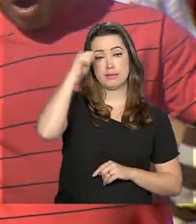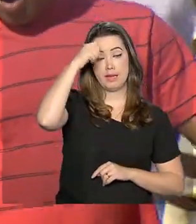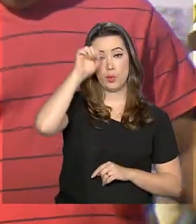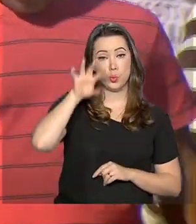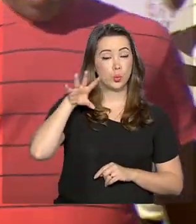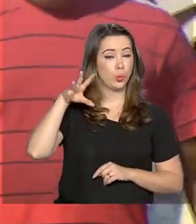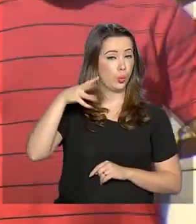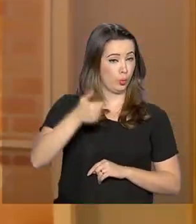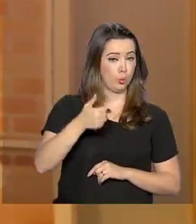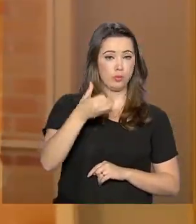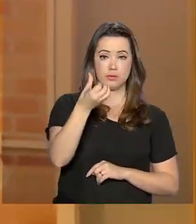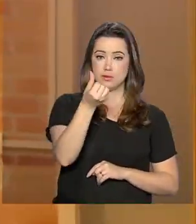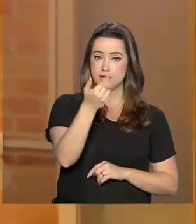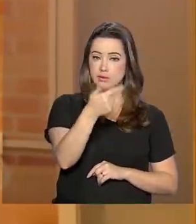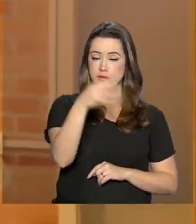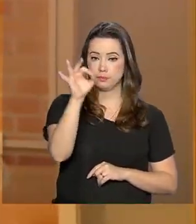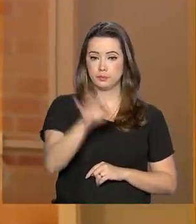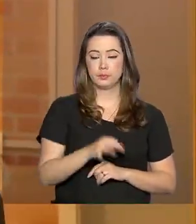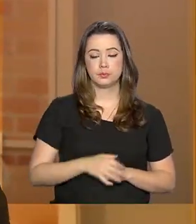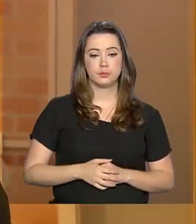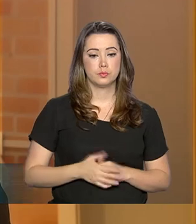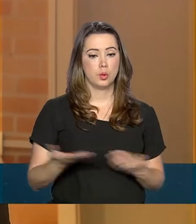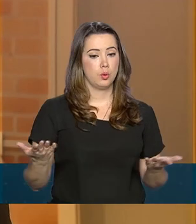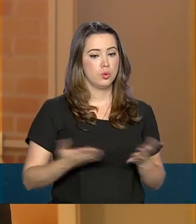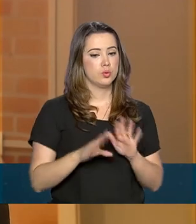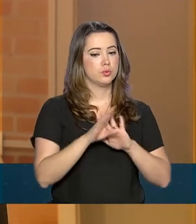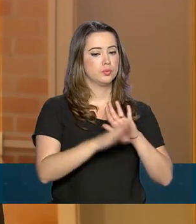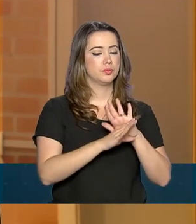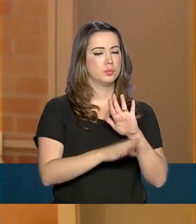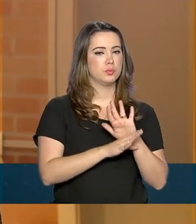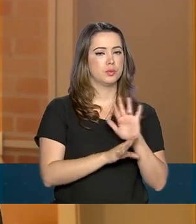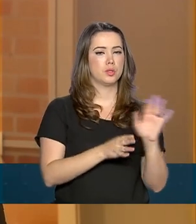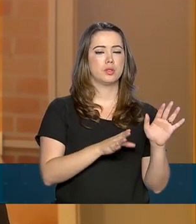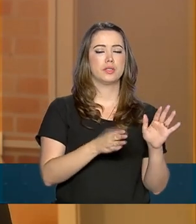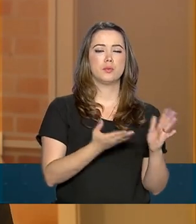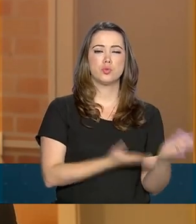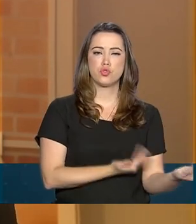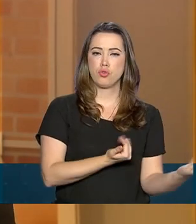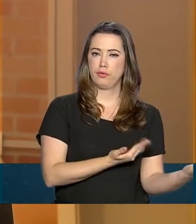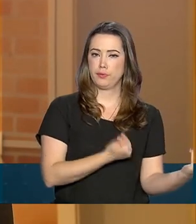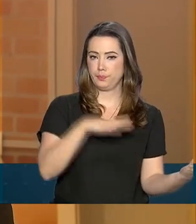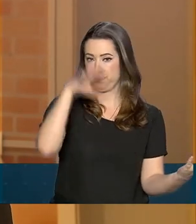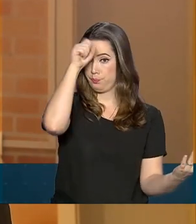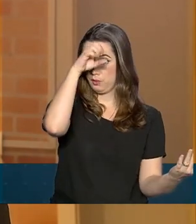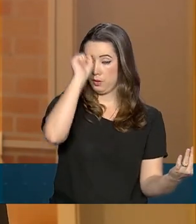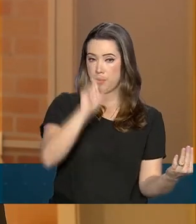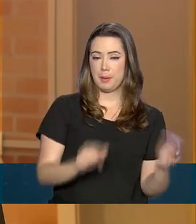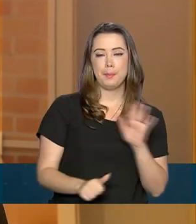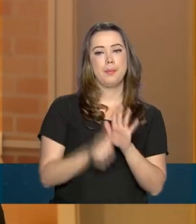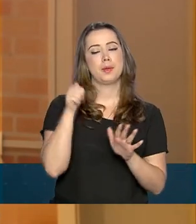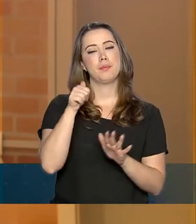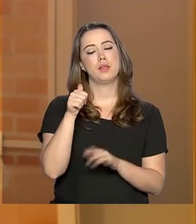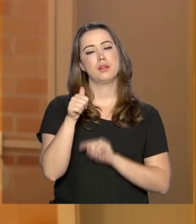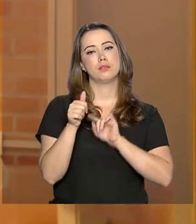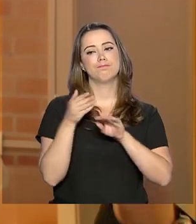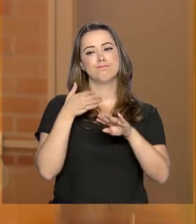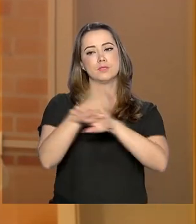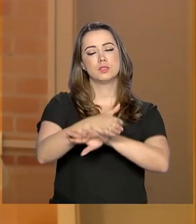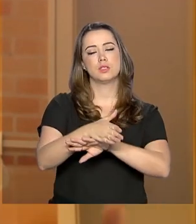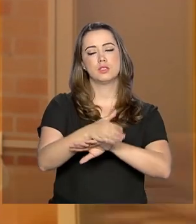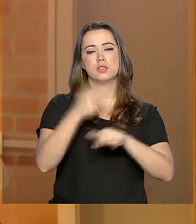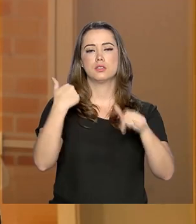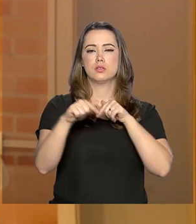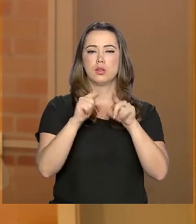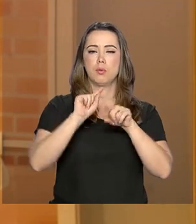62%. O programa de aprendizagem acaba sendo, para muitos, a primeira e única porta no mercado de trabalho. Dali, ele